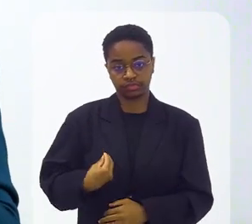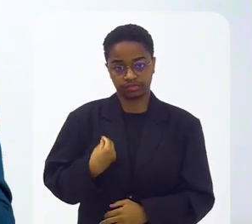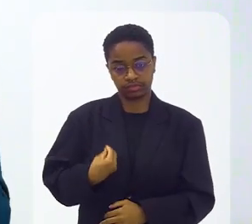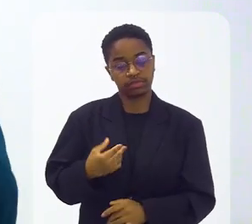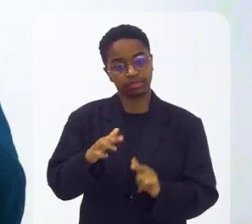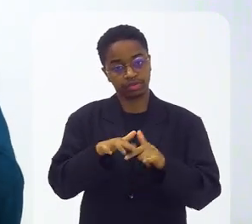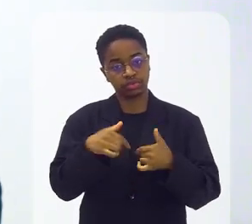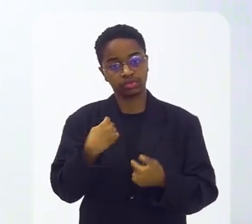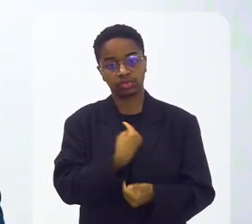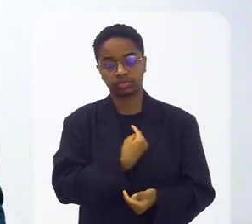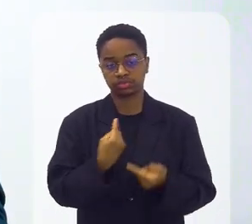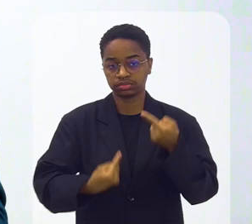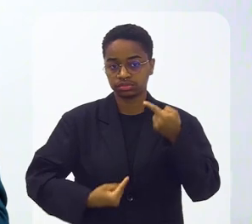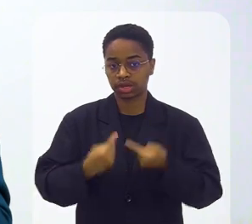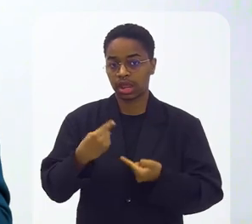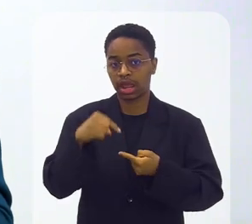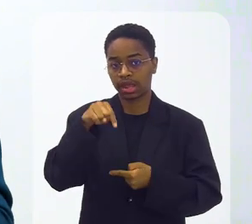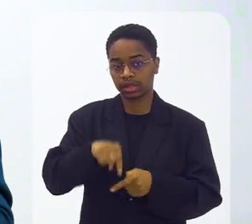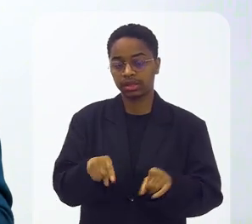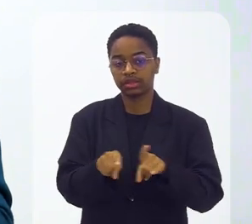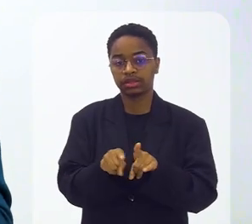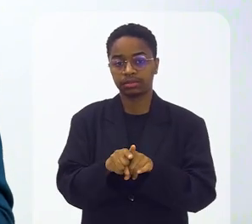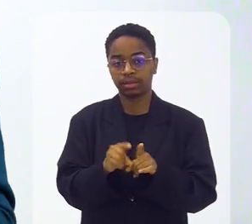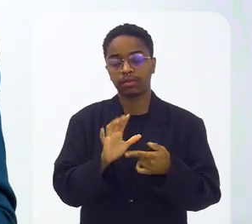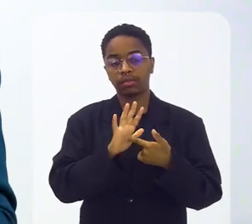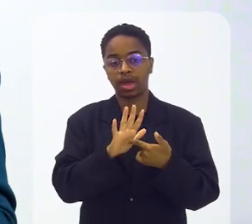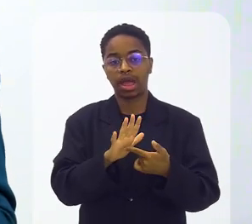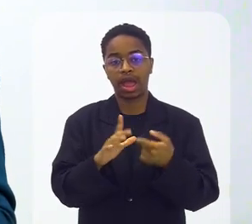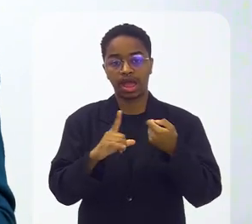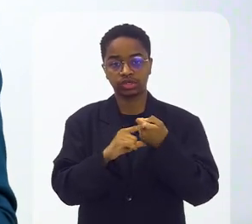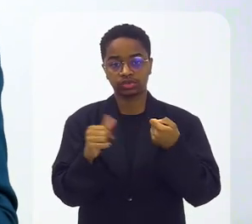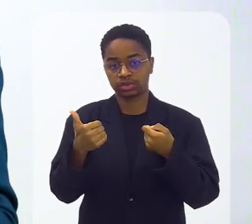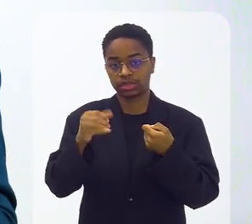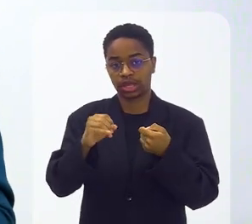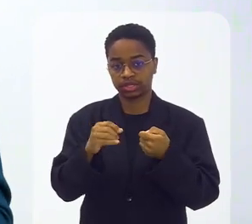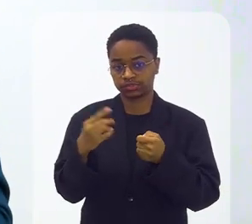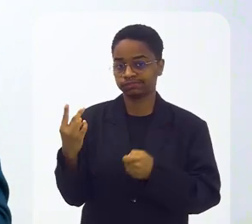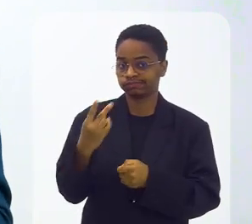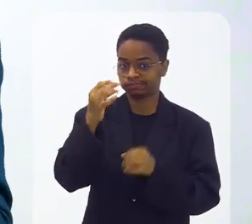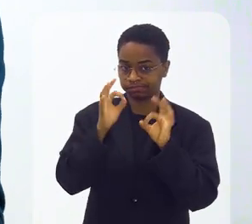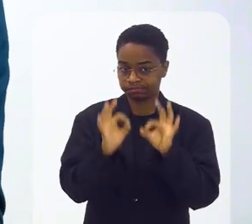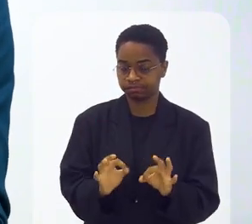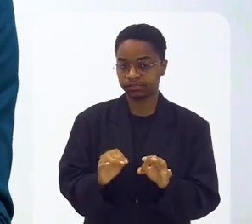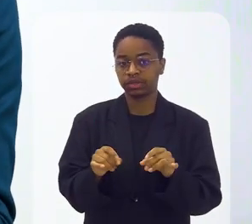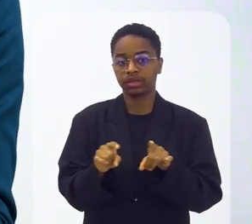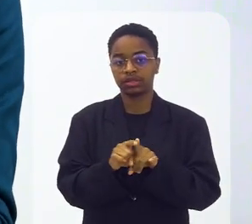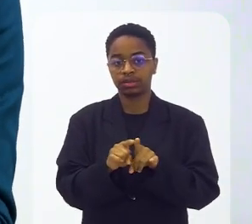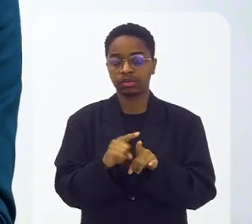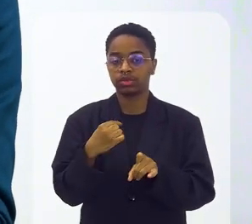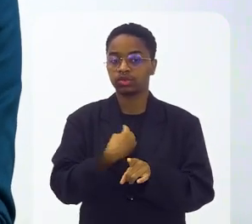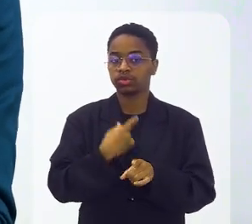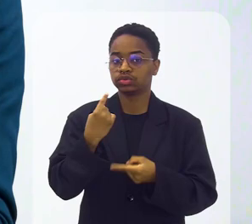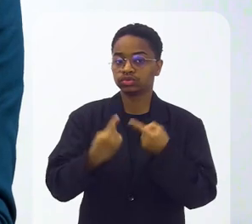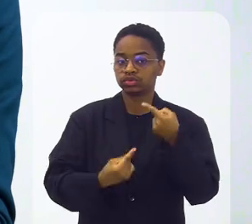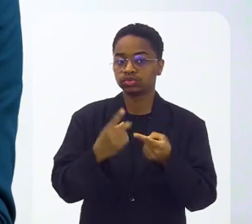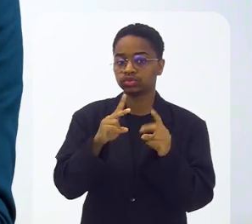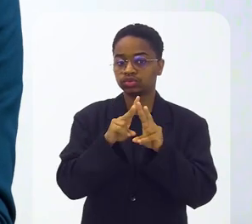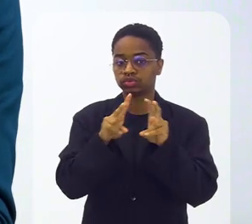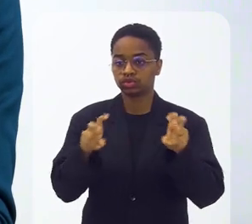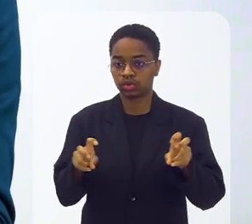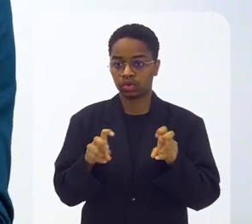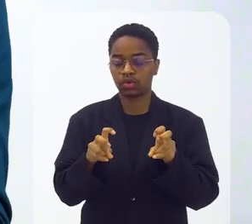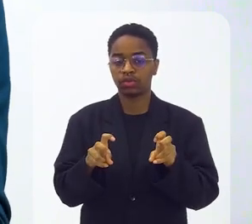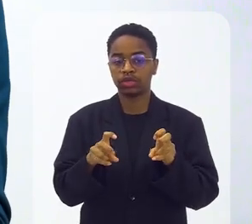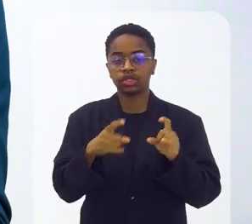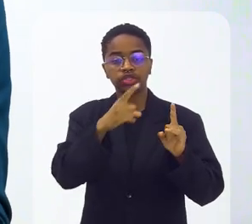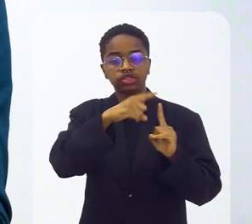tratando aqui, fazendo valer culturalmente o artigo 10 do Estatuto. E quando a gente fala, então, sobre as